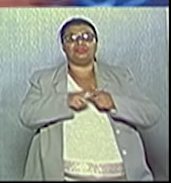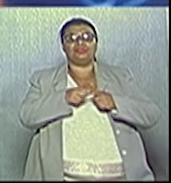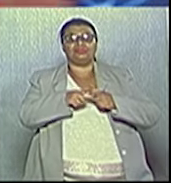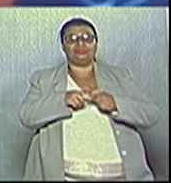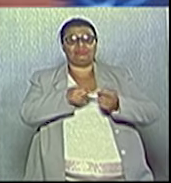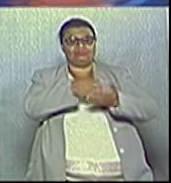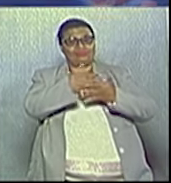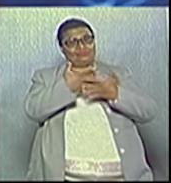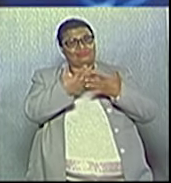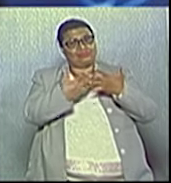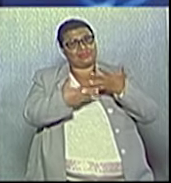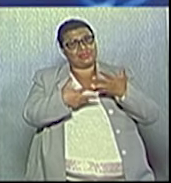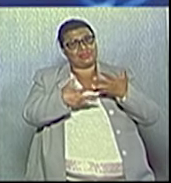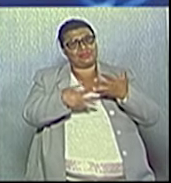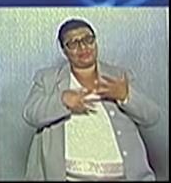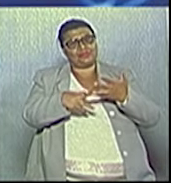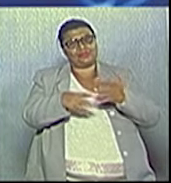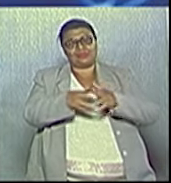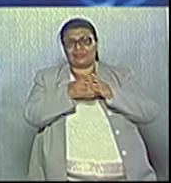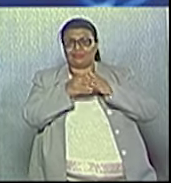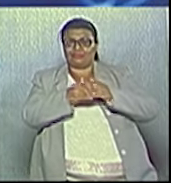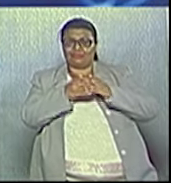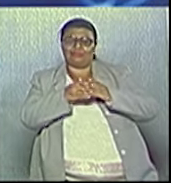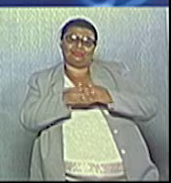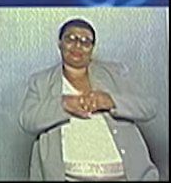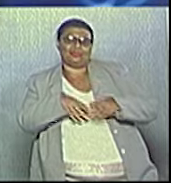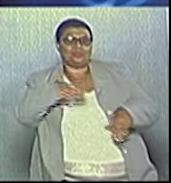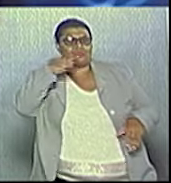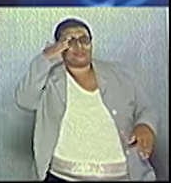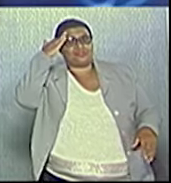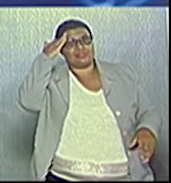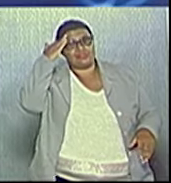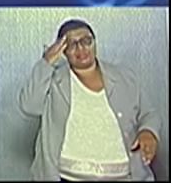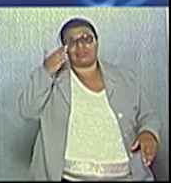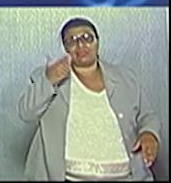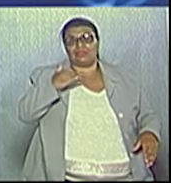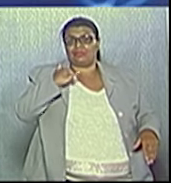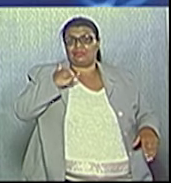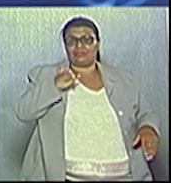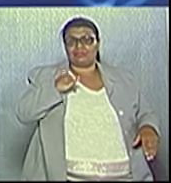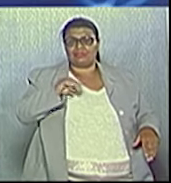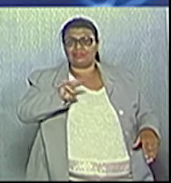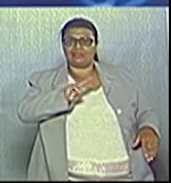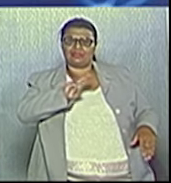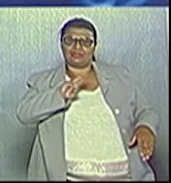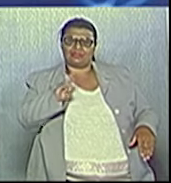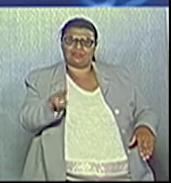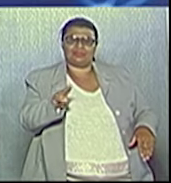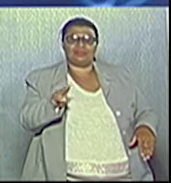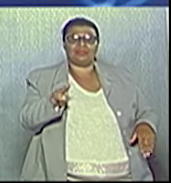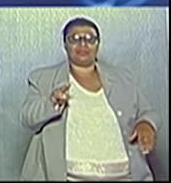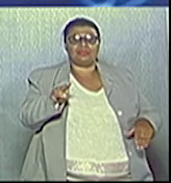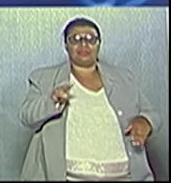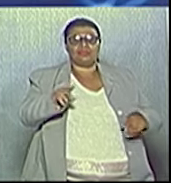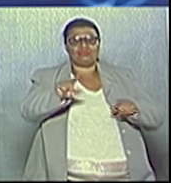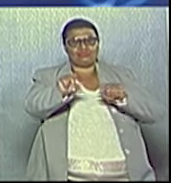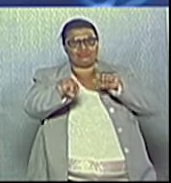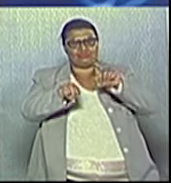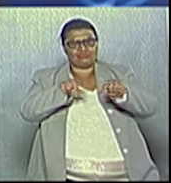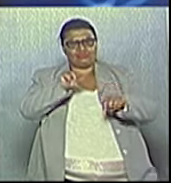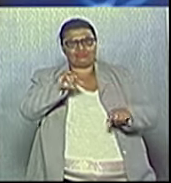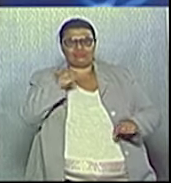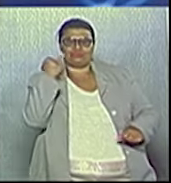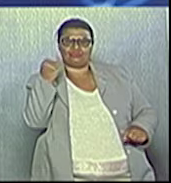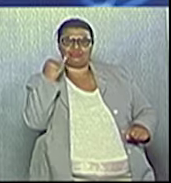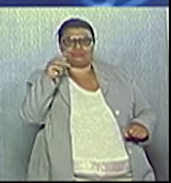ali com dupla interpretação. Agora, quando eu disse em nomear, é valorizar o próprio professor,